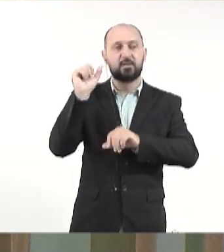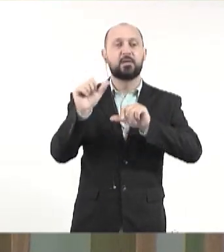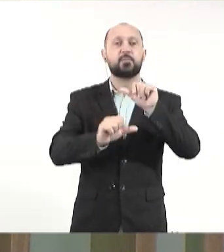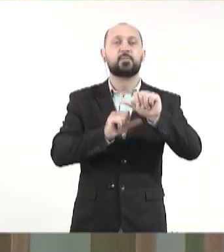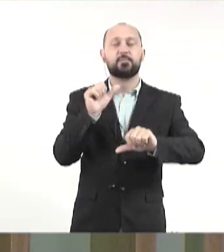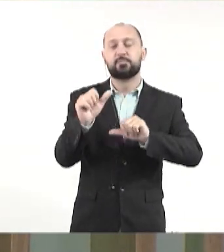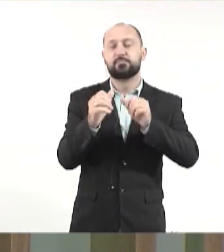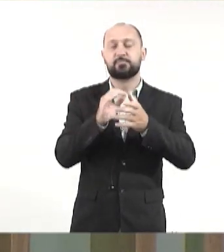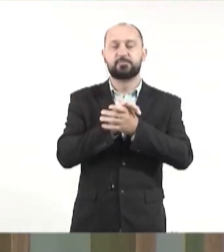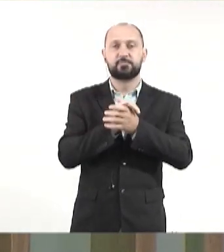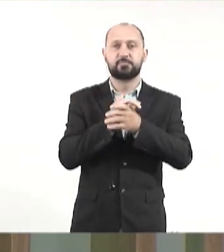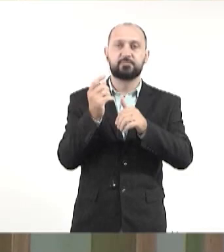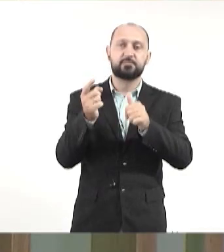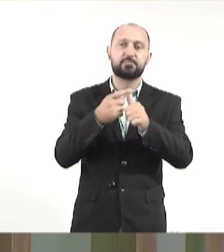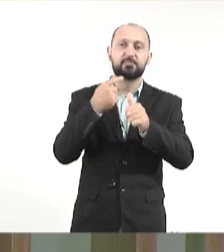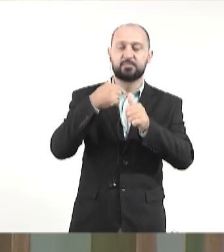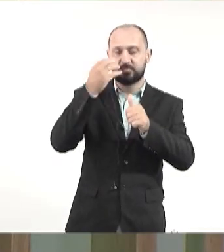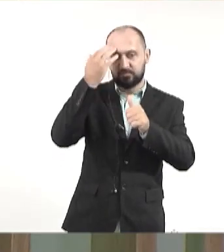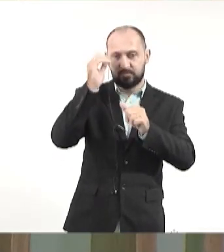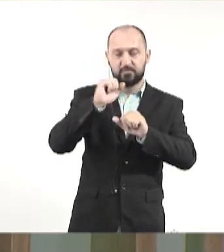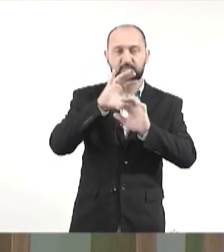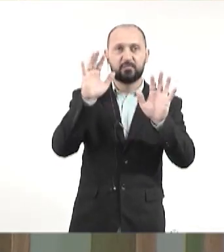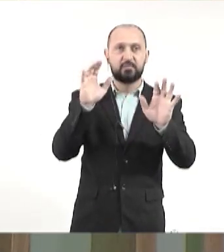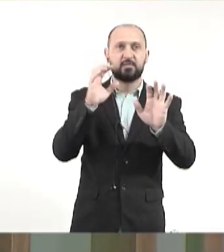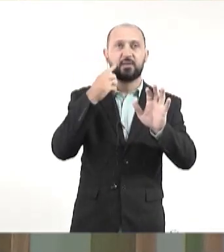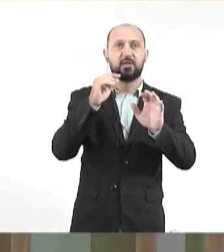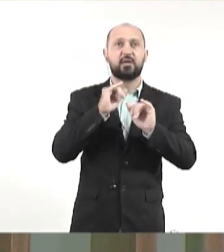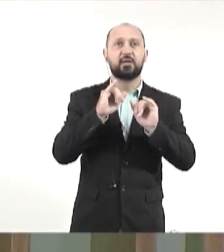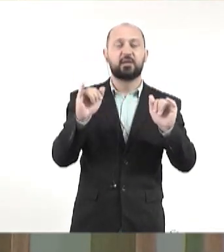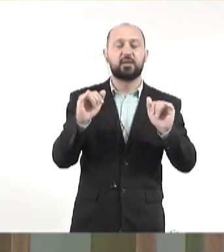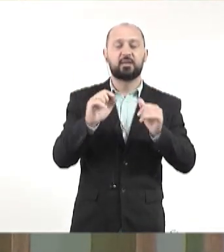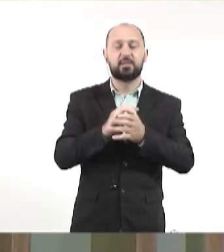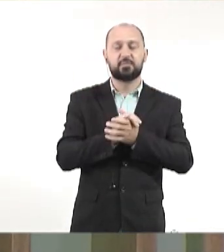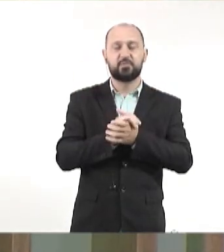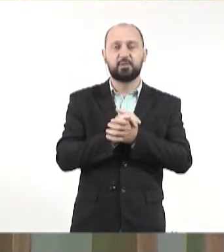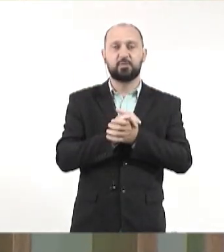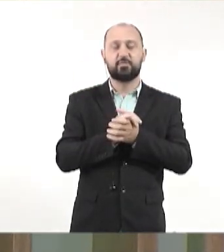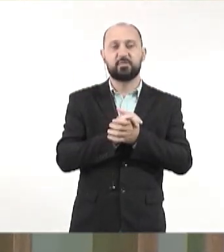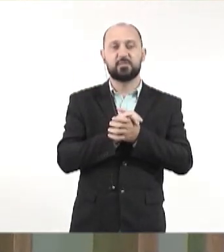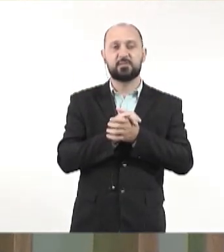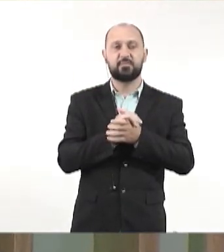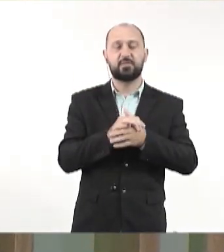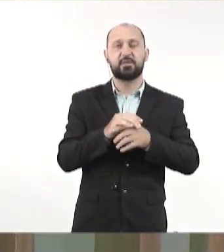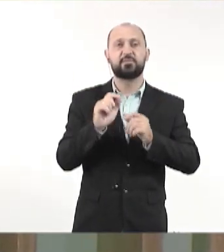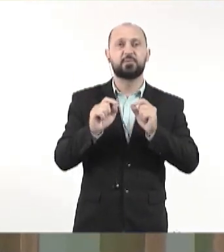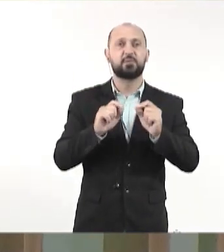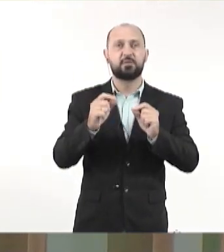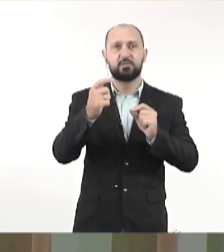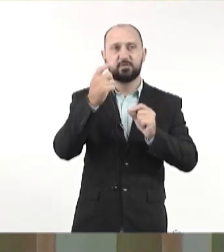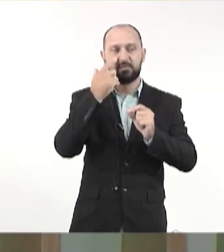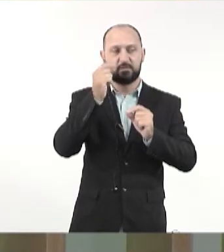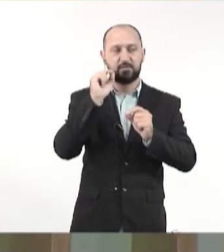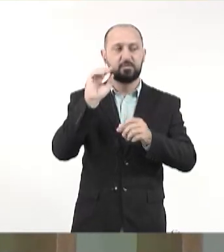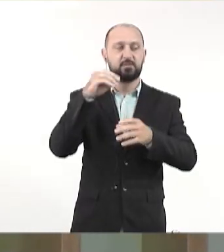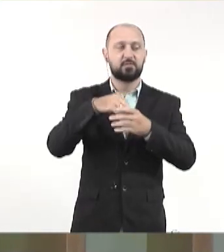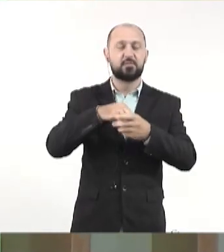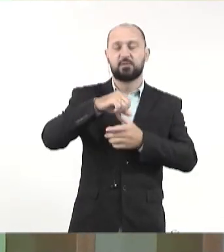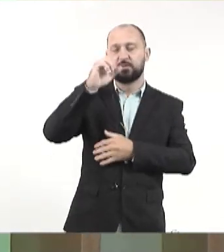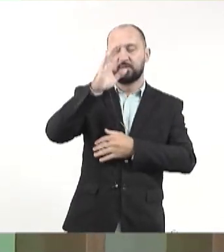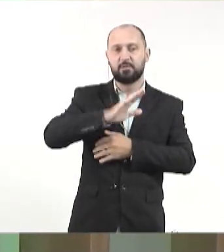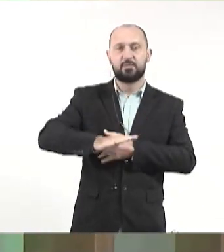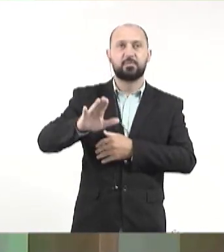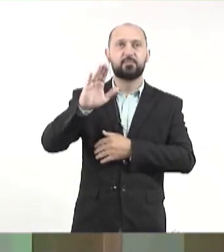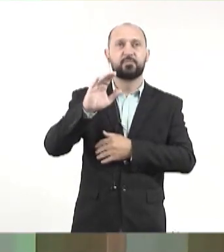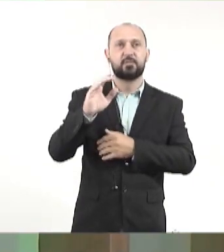da reforma. Primeiro, poder entender esse processo de regulamentação, entender que nós temos um novo sistema tributário nacional,